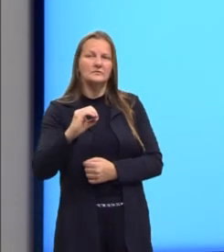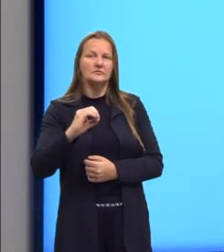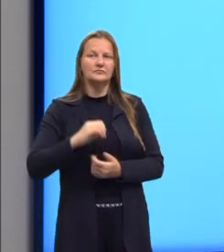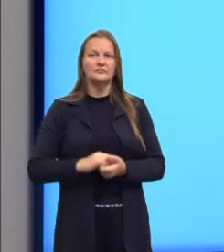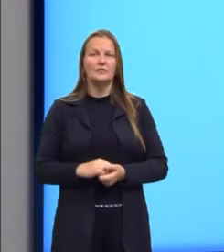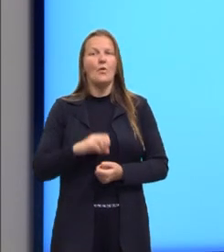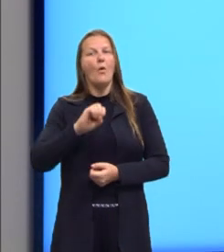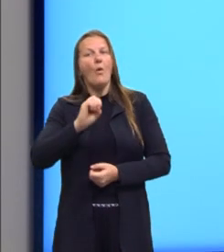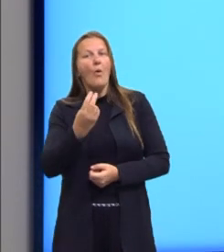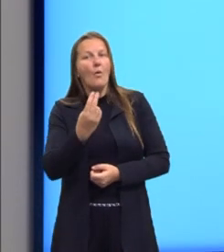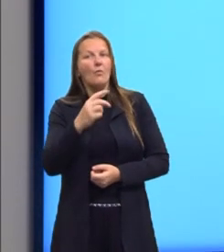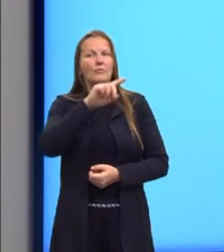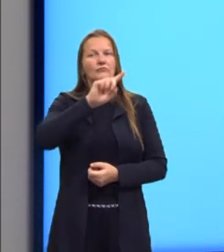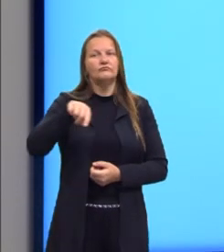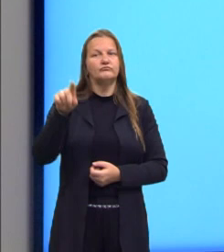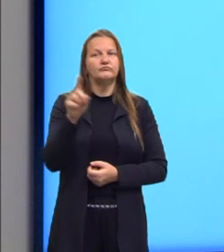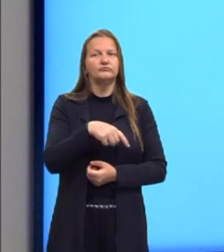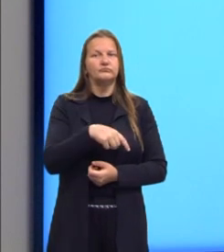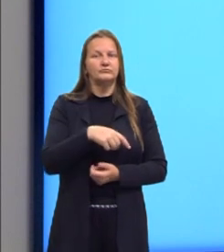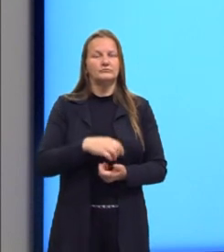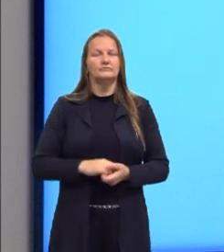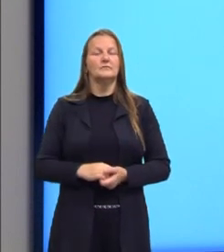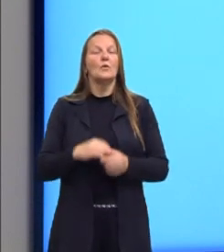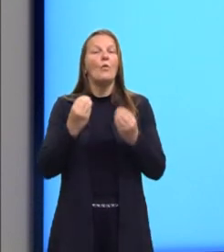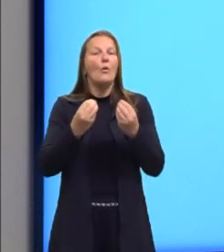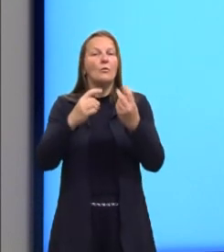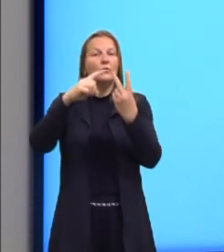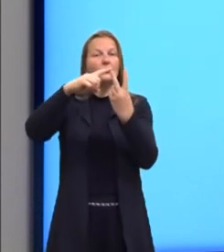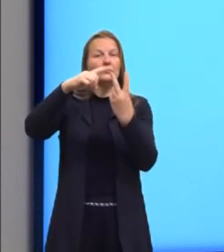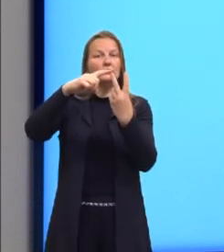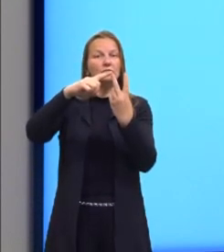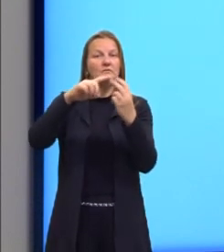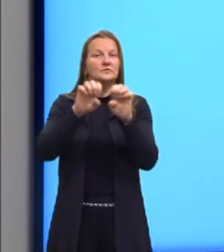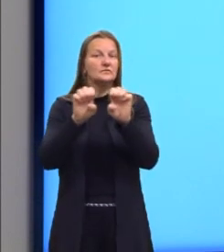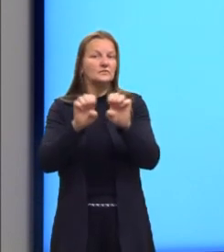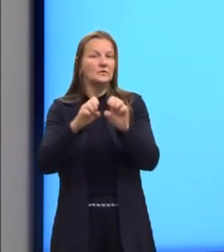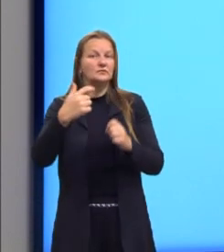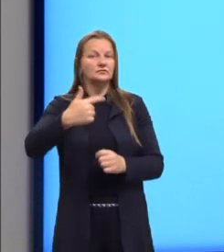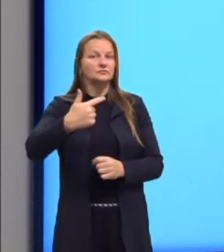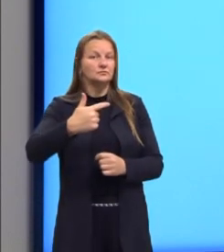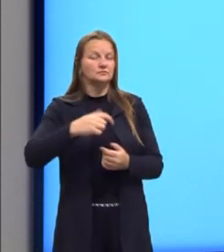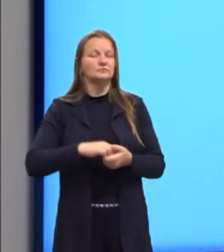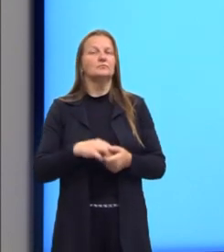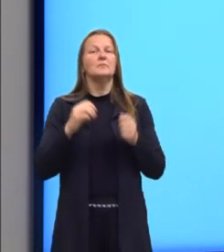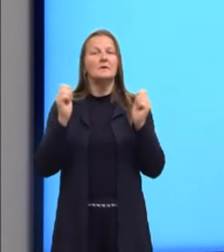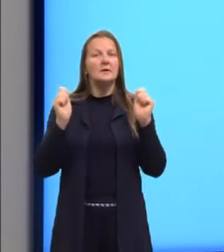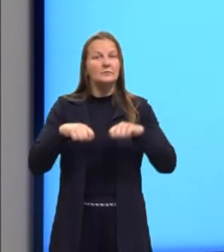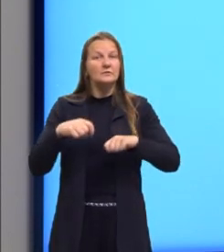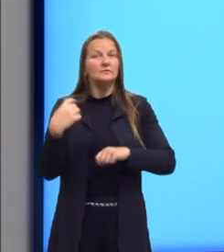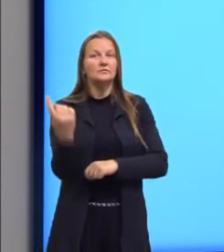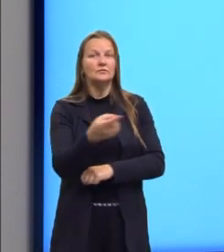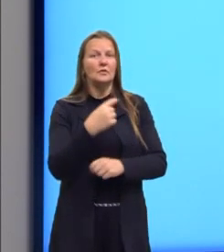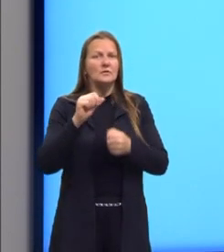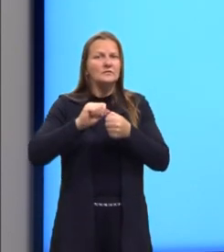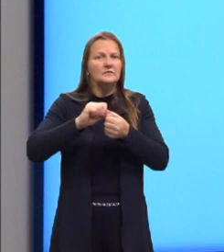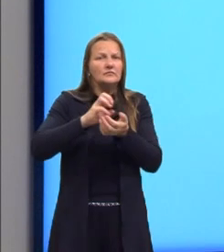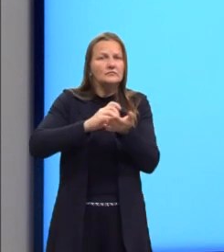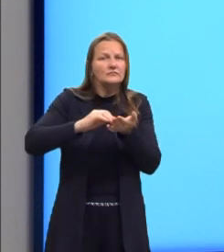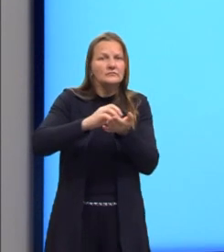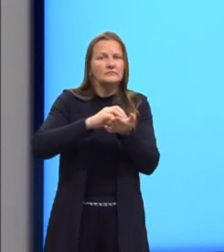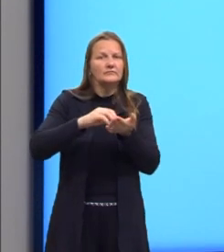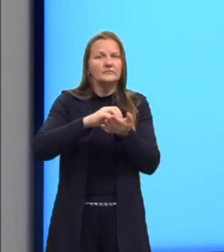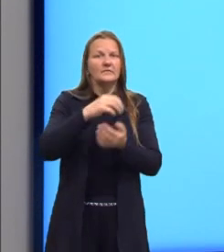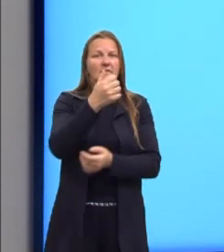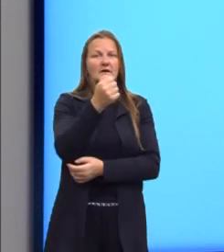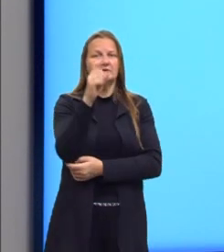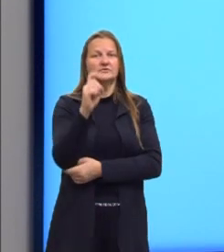anule. Sendo assim, para encontrar as raízes de uma equação do segundo grau, nós faremos, então, a